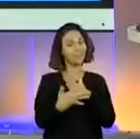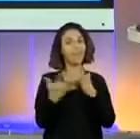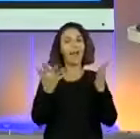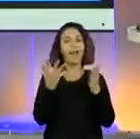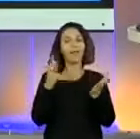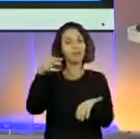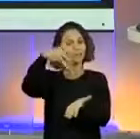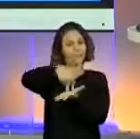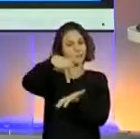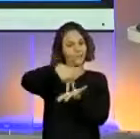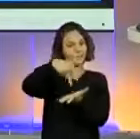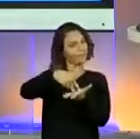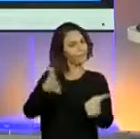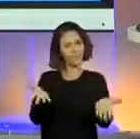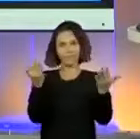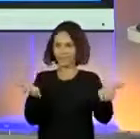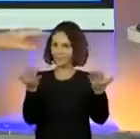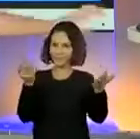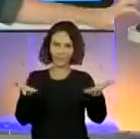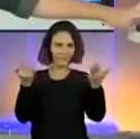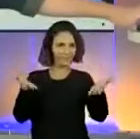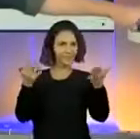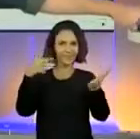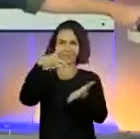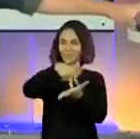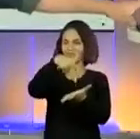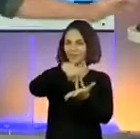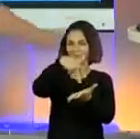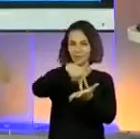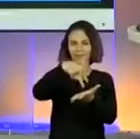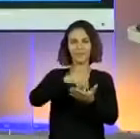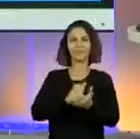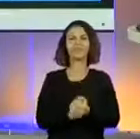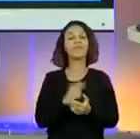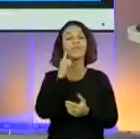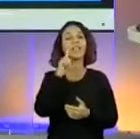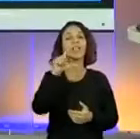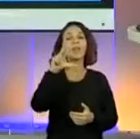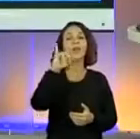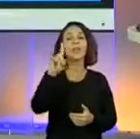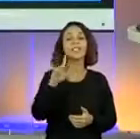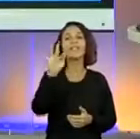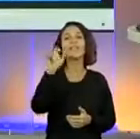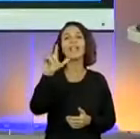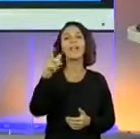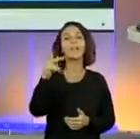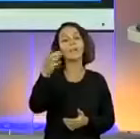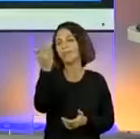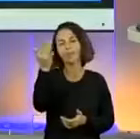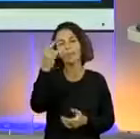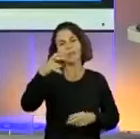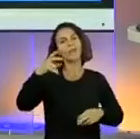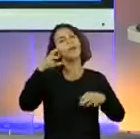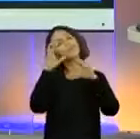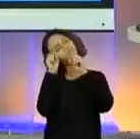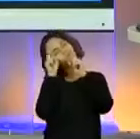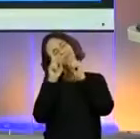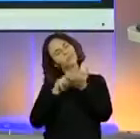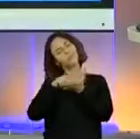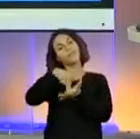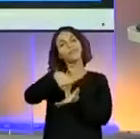todo mundo já levanta. Deixa eu ver aqui, ó. Luiz Felipe. Levanta da cama. Vamos. Levanta.